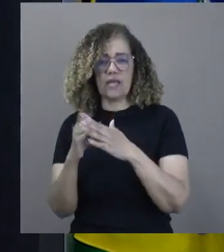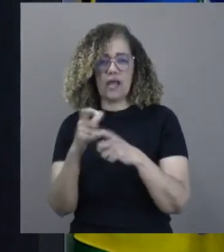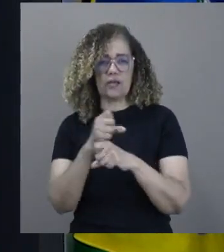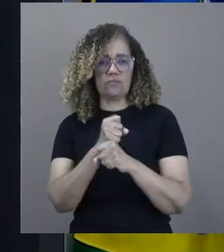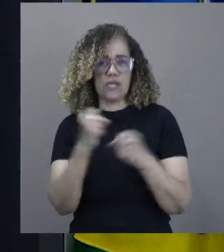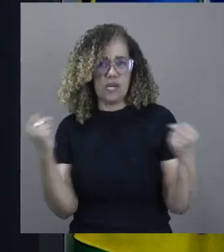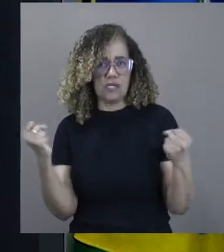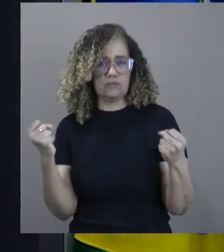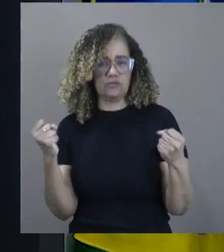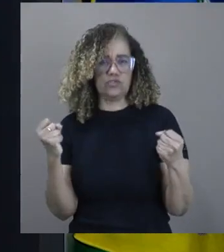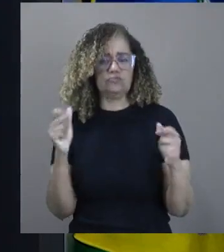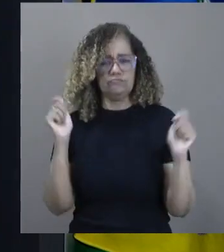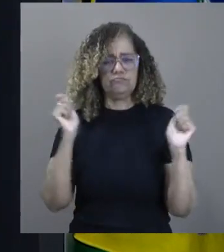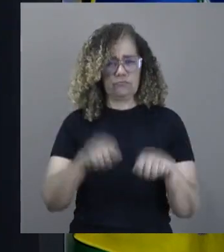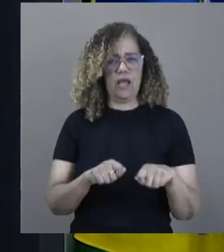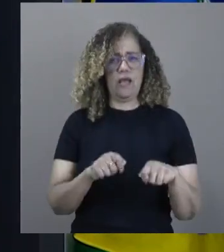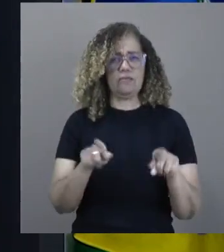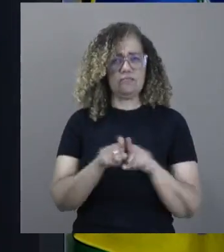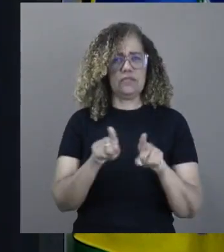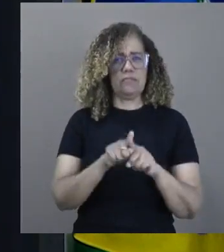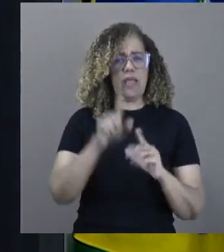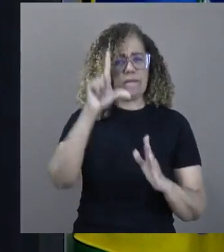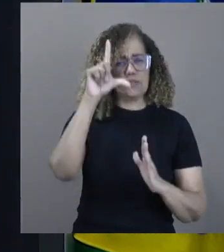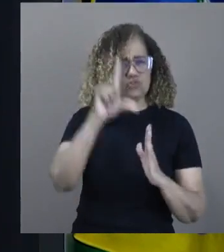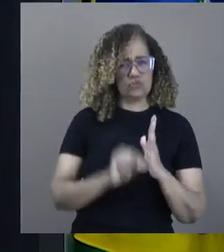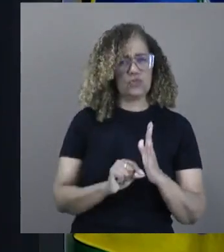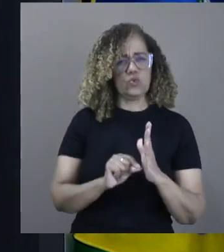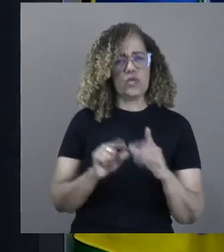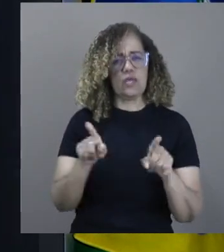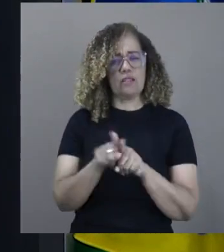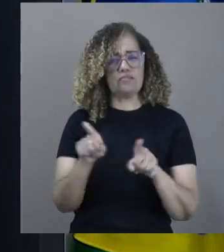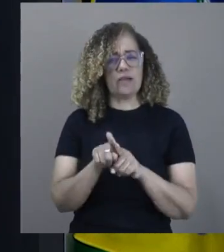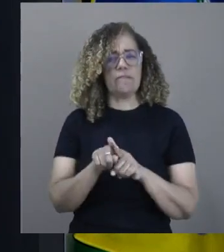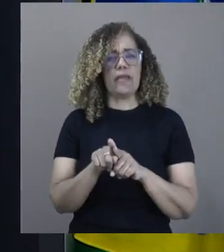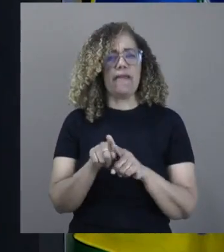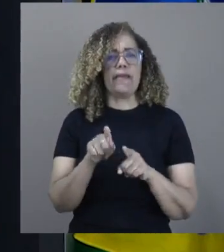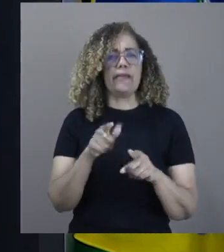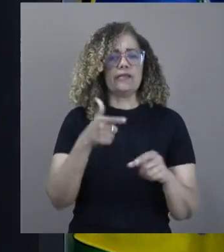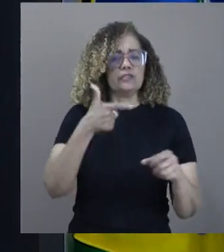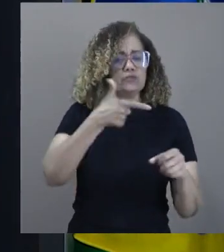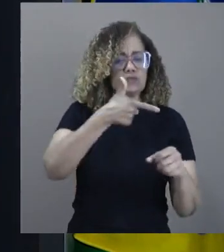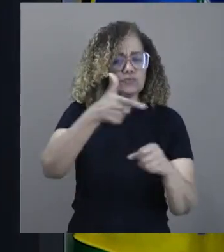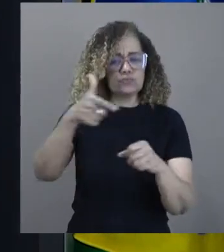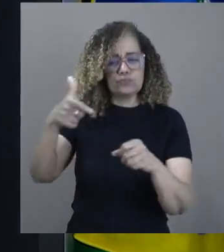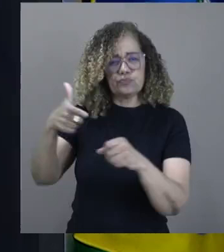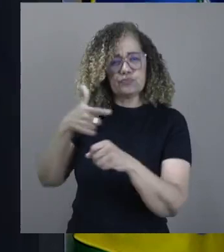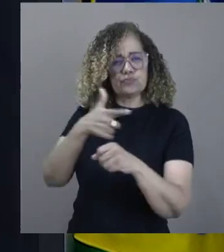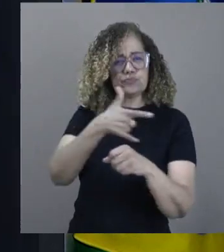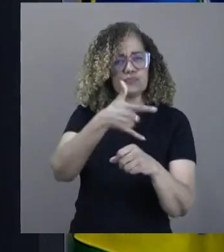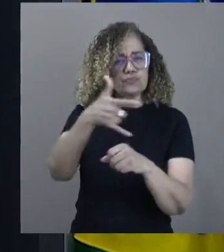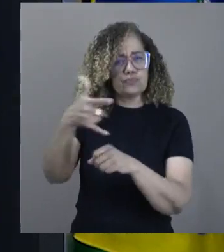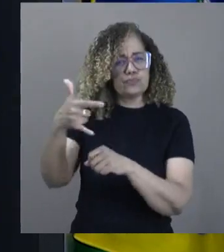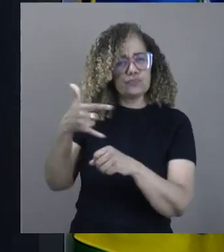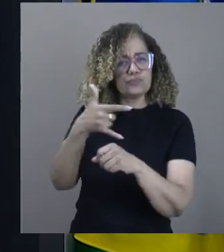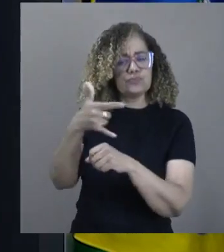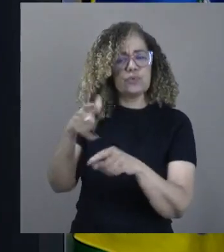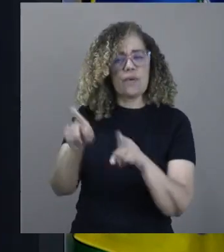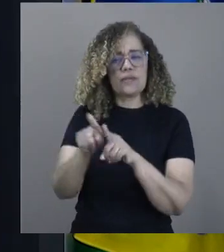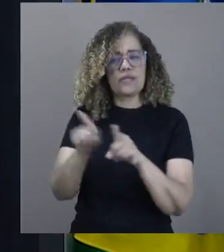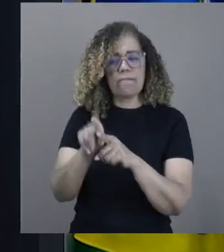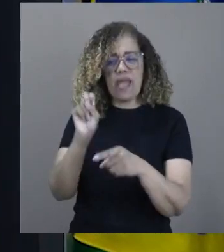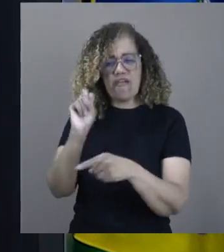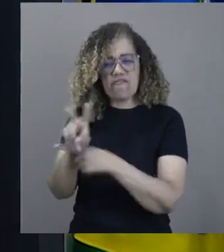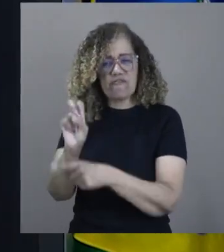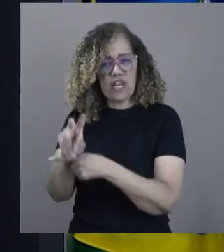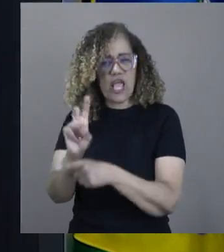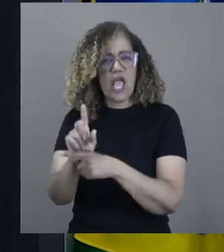reduzir a dependência do Brasil na importação de fertilizantes. E essa vitória será conquistada por meio do